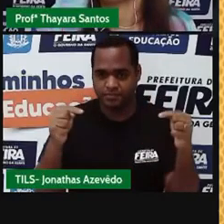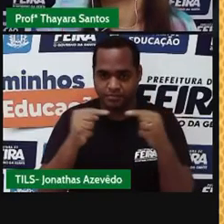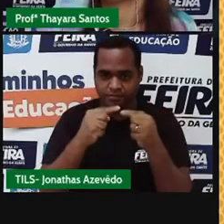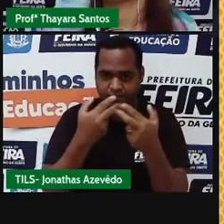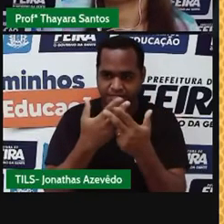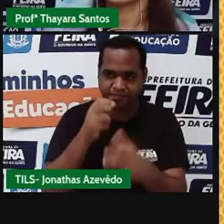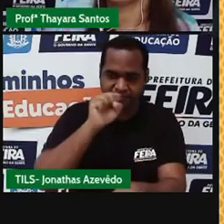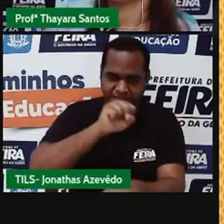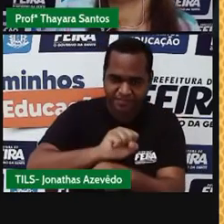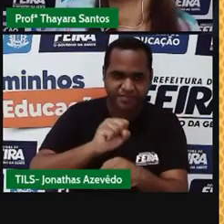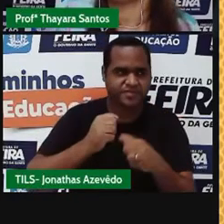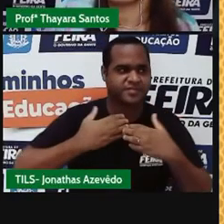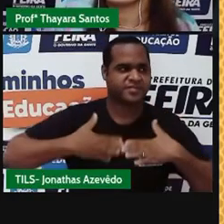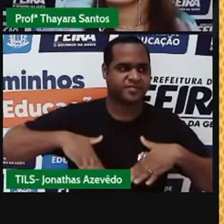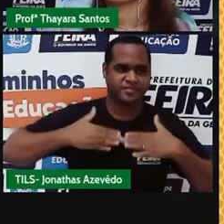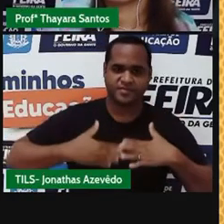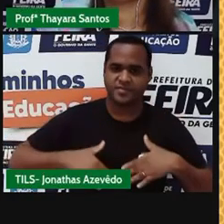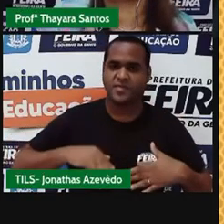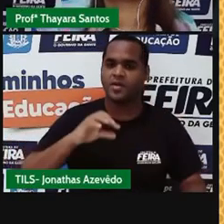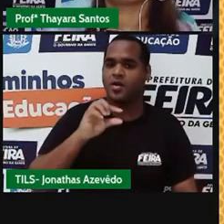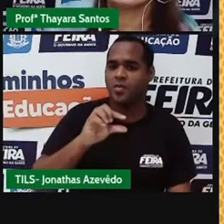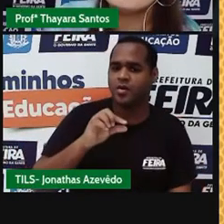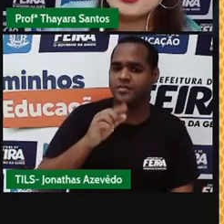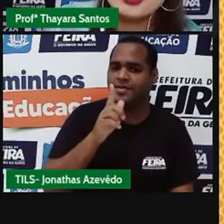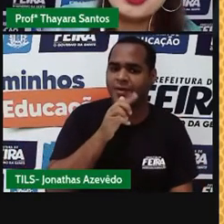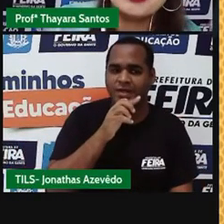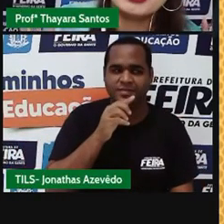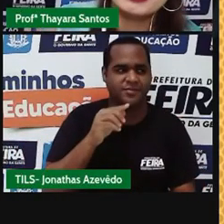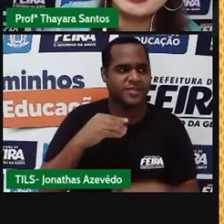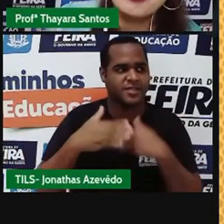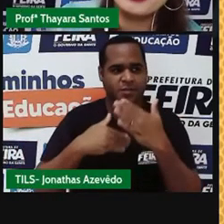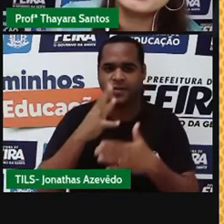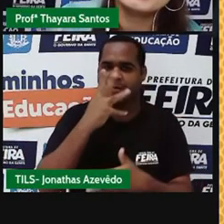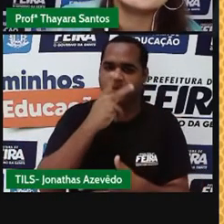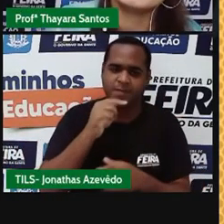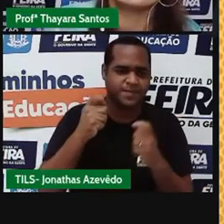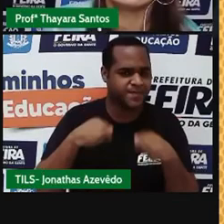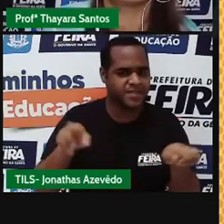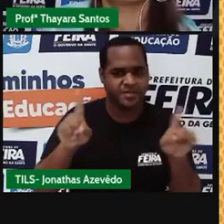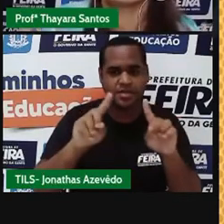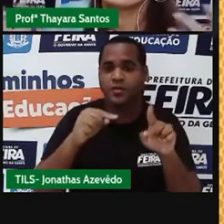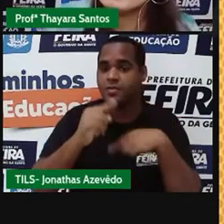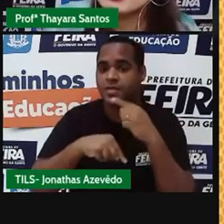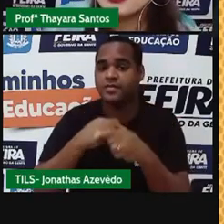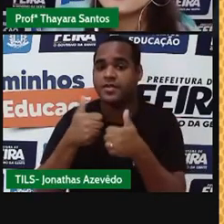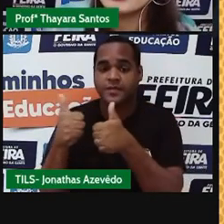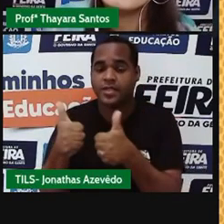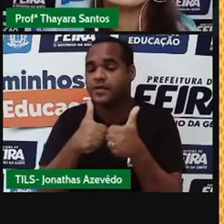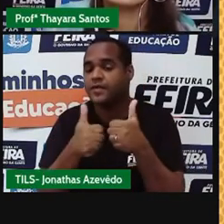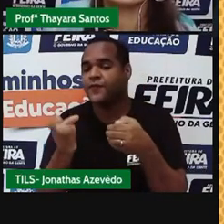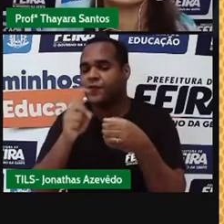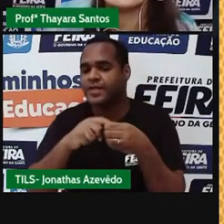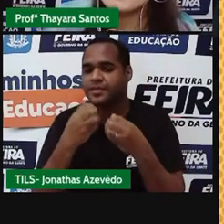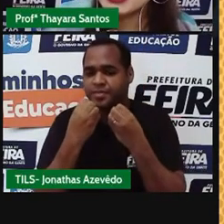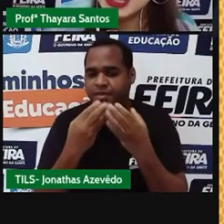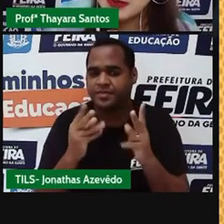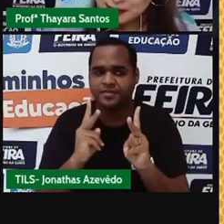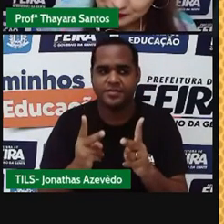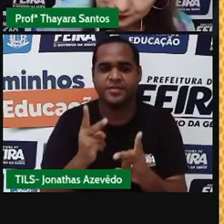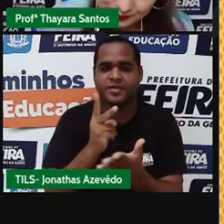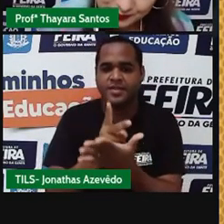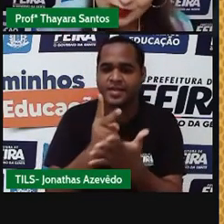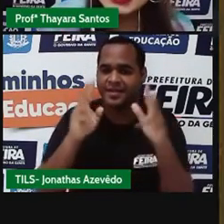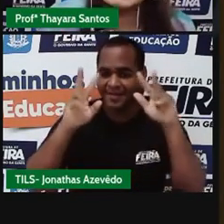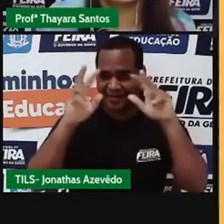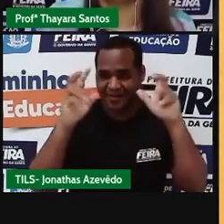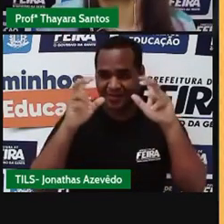fazer uma pausa para descansar um pouquinho, tomar uma água, mas não demorem, porque daqui a pouco a gente já está de volta para continuar falando sobre esse mesmo tema.